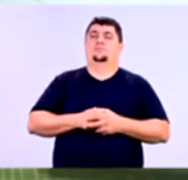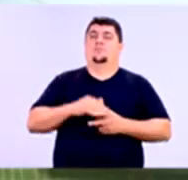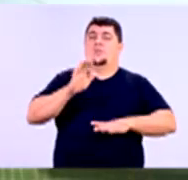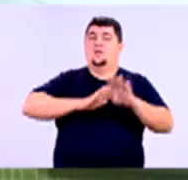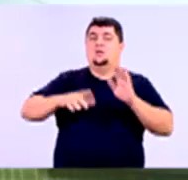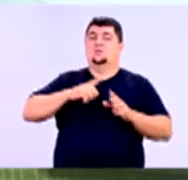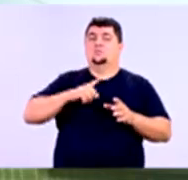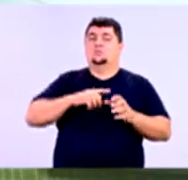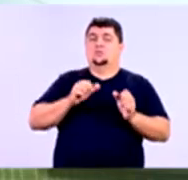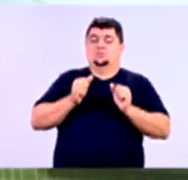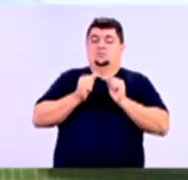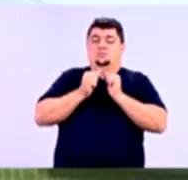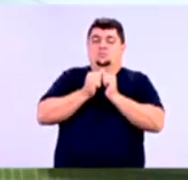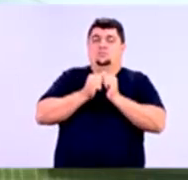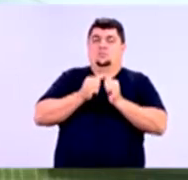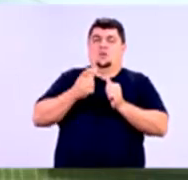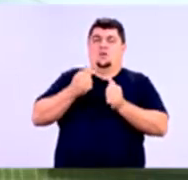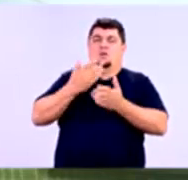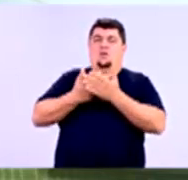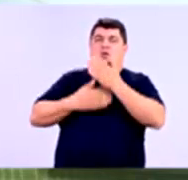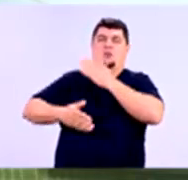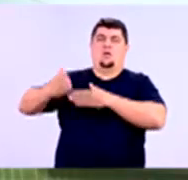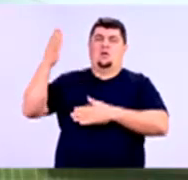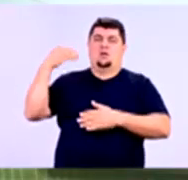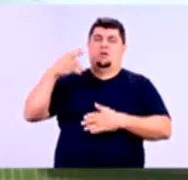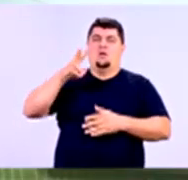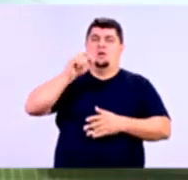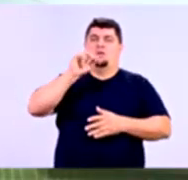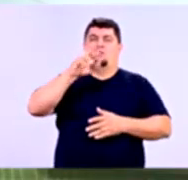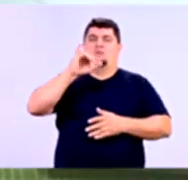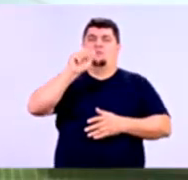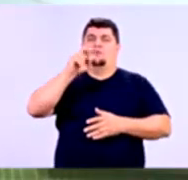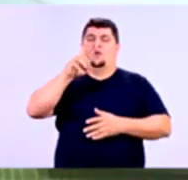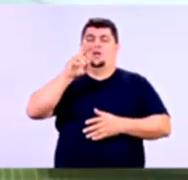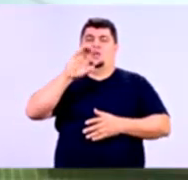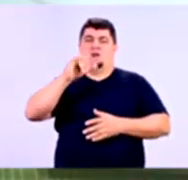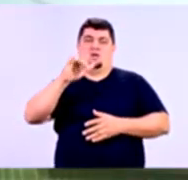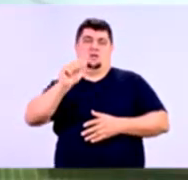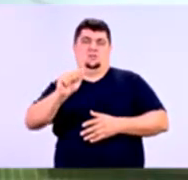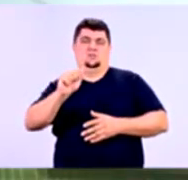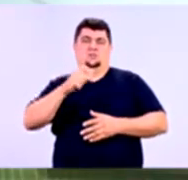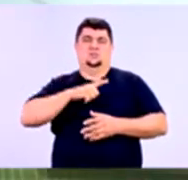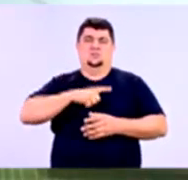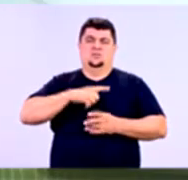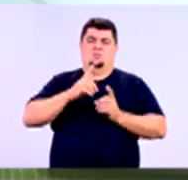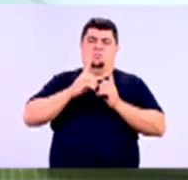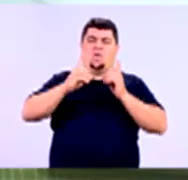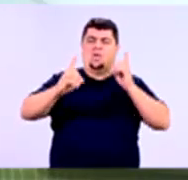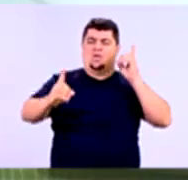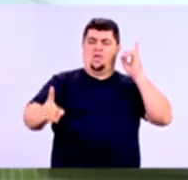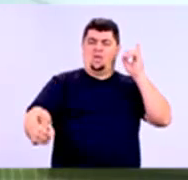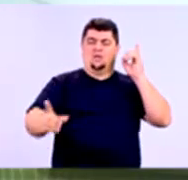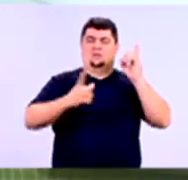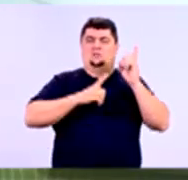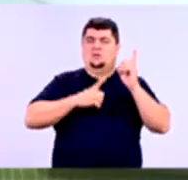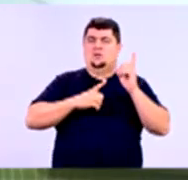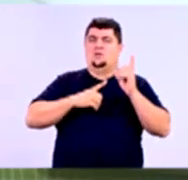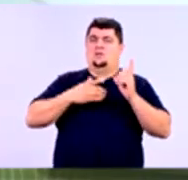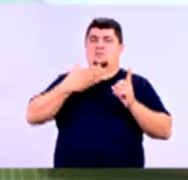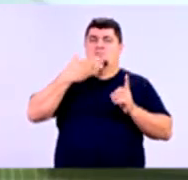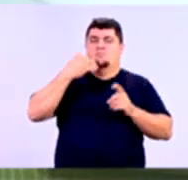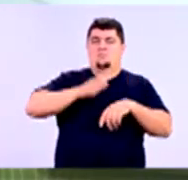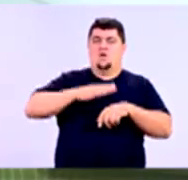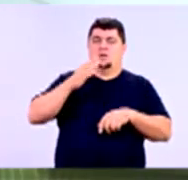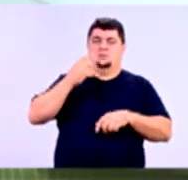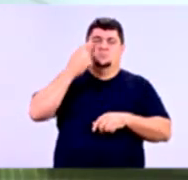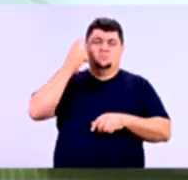gente, está muito ligado ao que a gente discutiu na última aula, a respeito da variância. Quanto maior a variância de um negócio dentro de um período de tempo, mais você